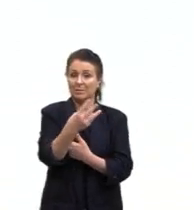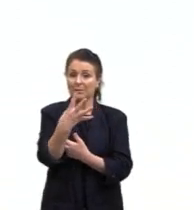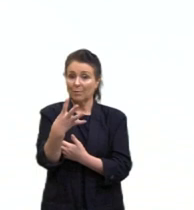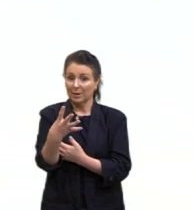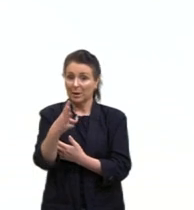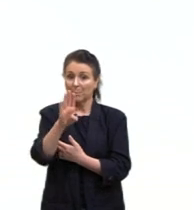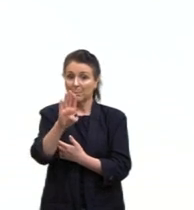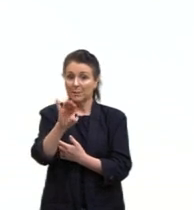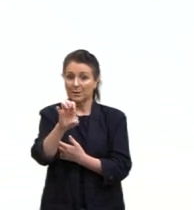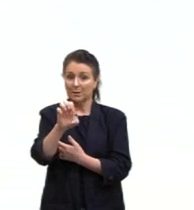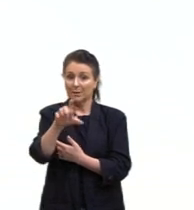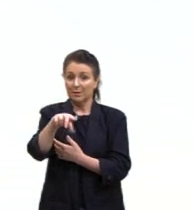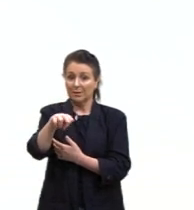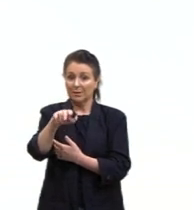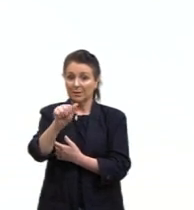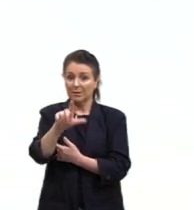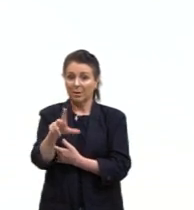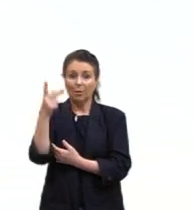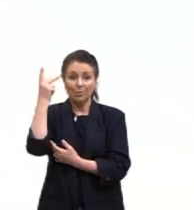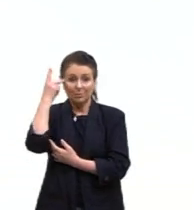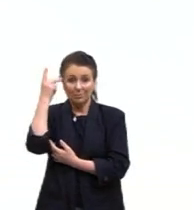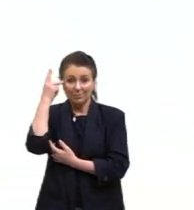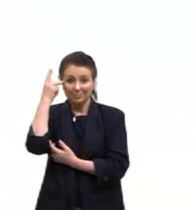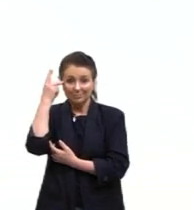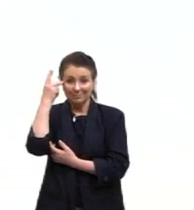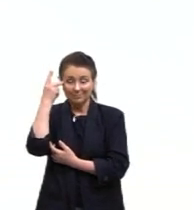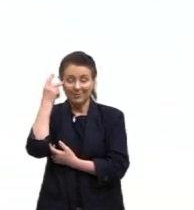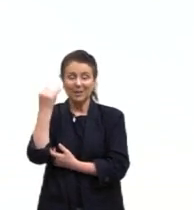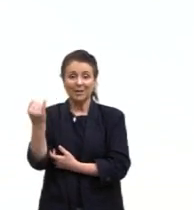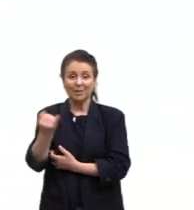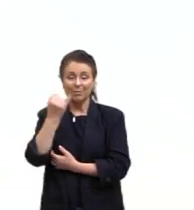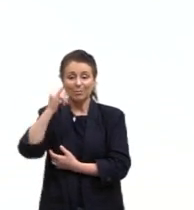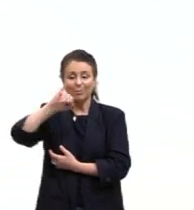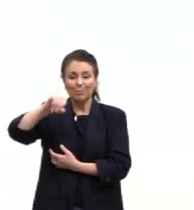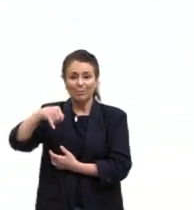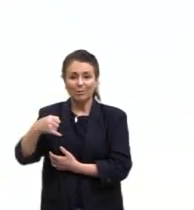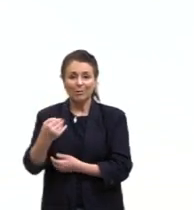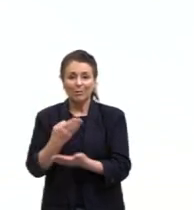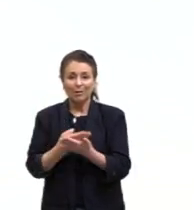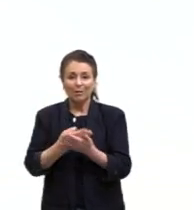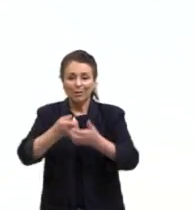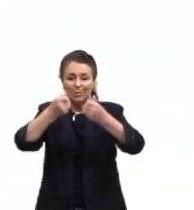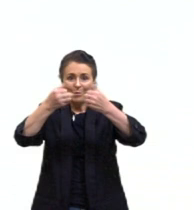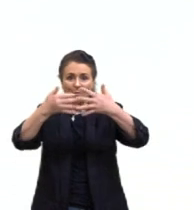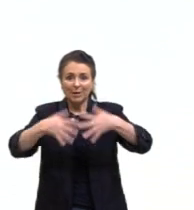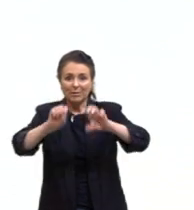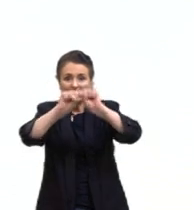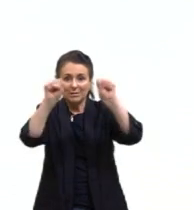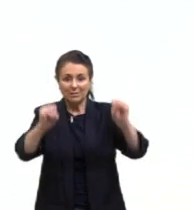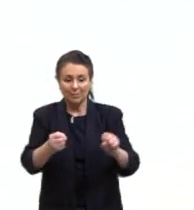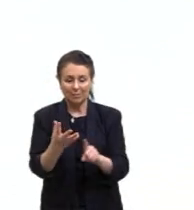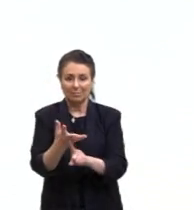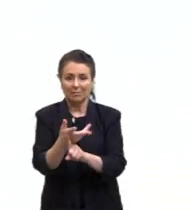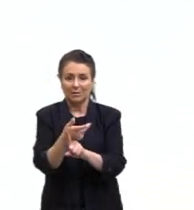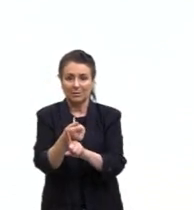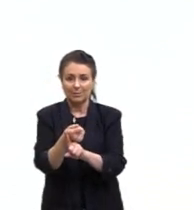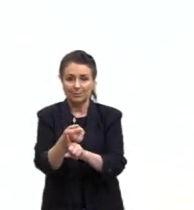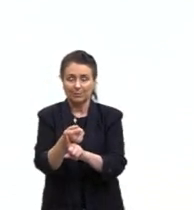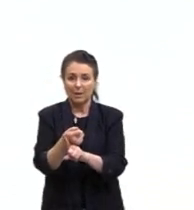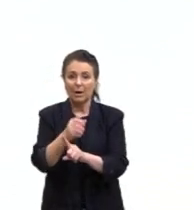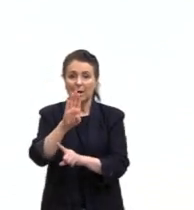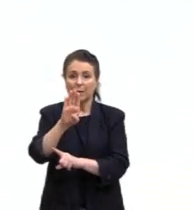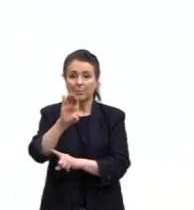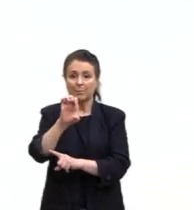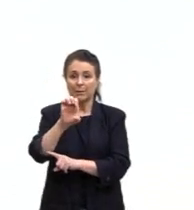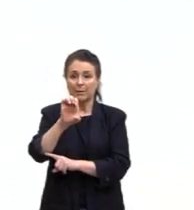Paulo. Porque é muito interessante a gente poder também aproveitar a nossa aula para falar desse sistema das artes. A Bienal,